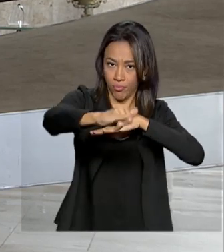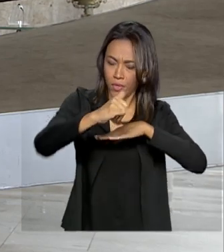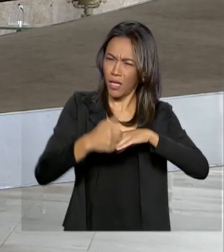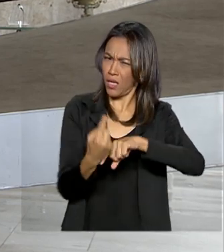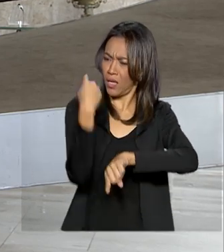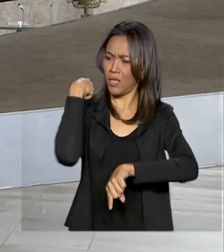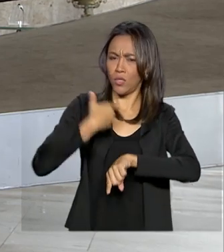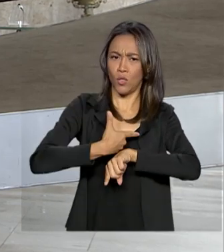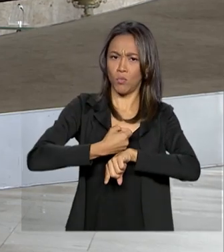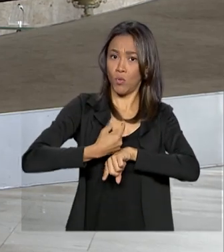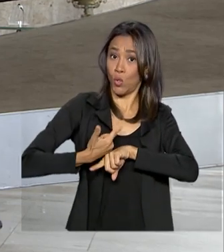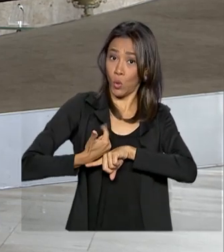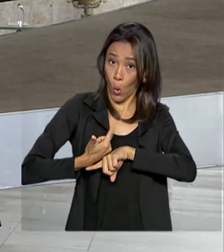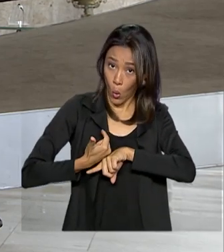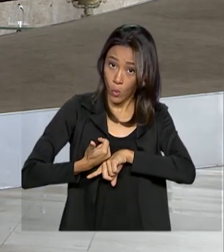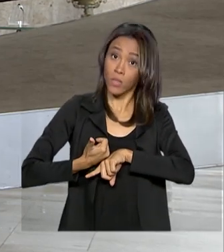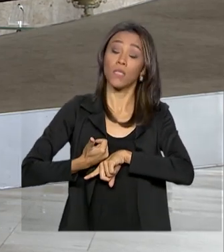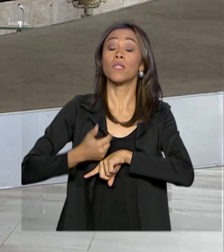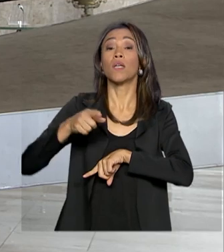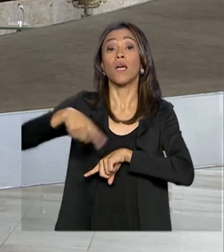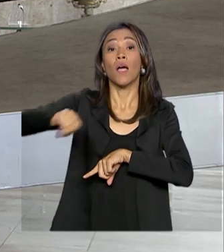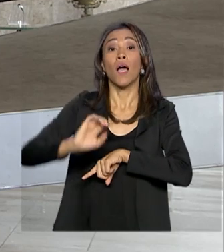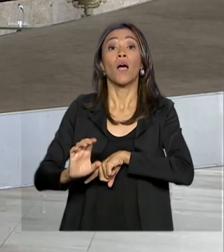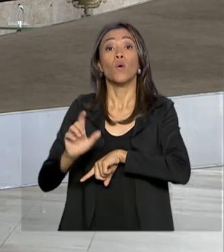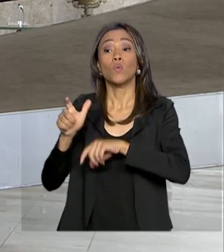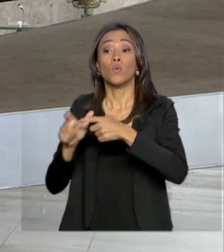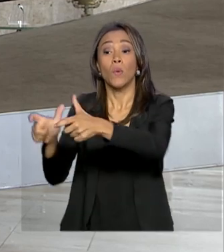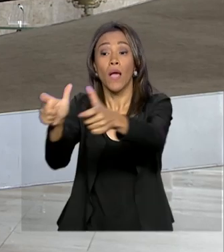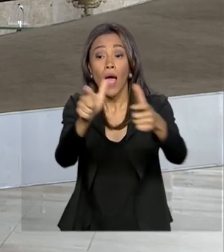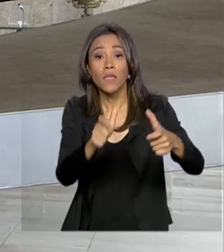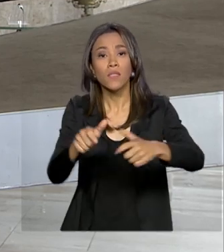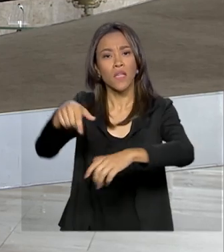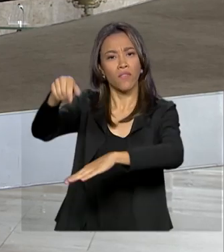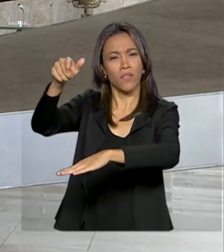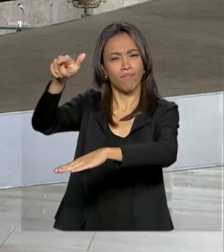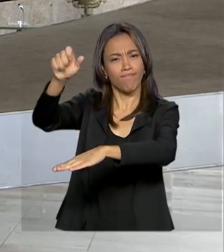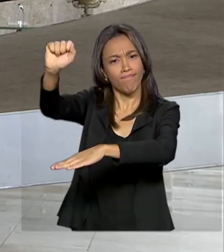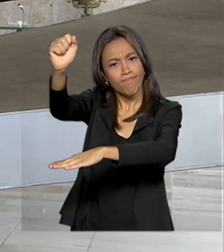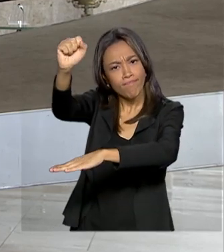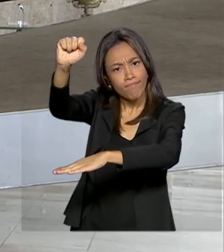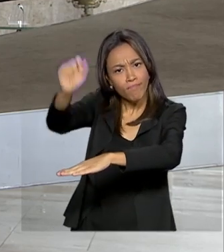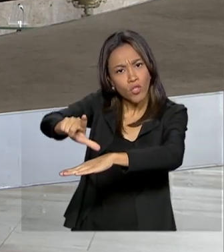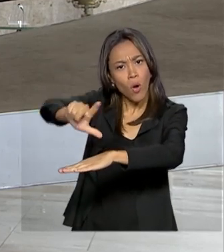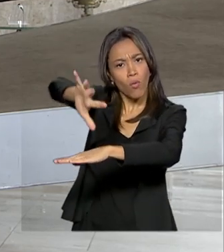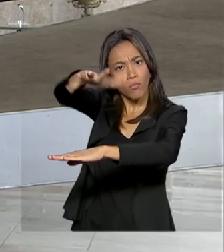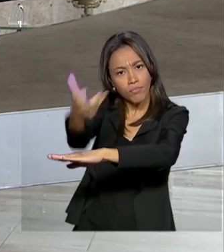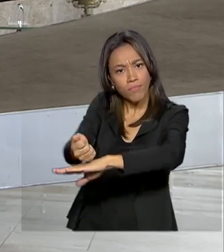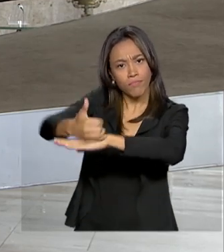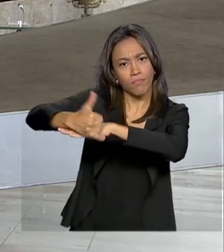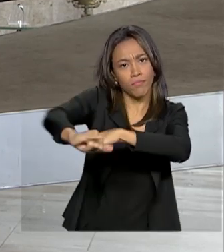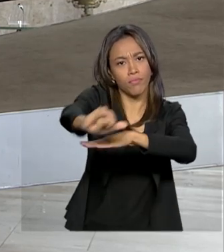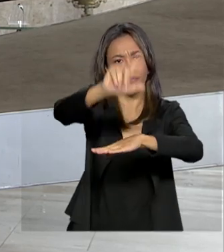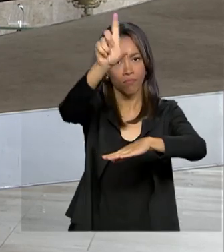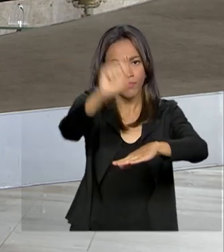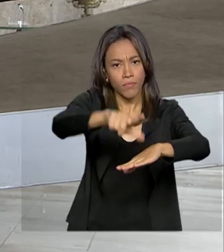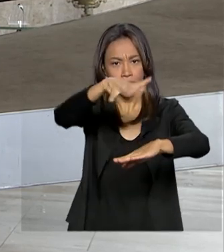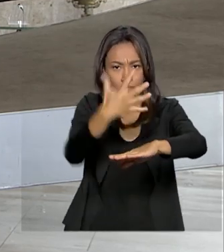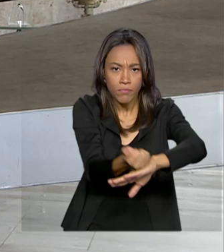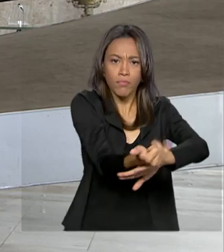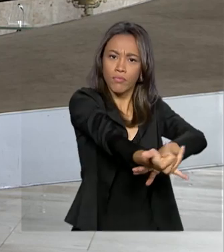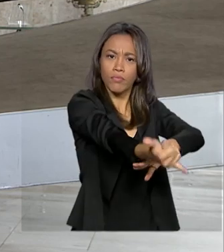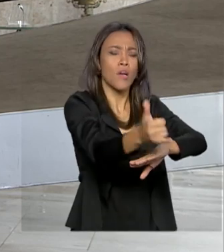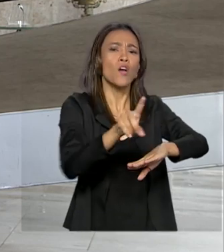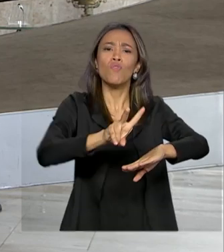estabeleceu que os locais, os donos de locais onde fossem instalados painéis solares, não seriam cobrados pela produção da energia.